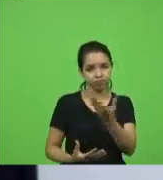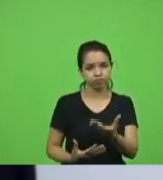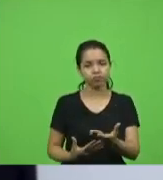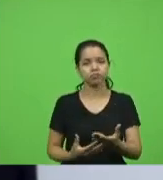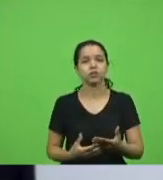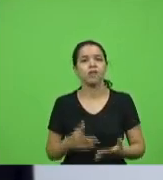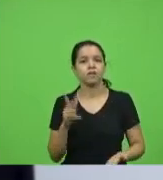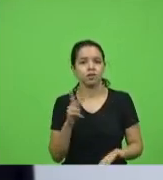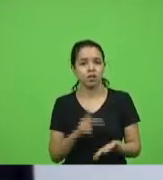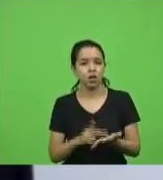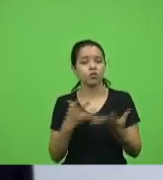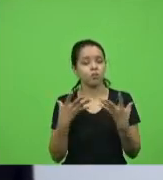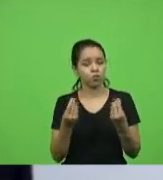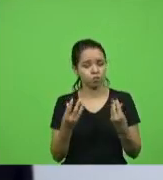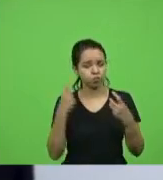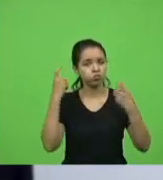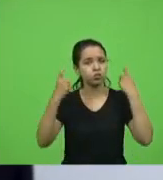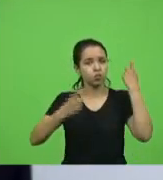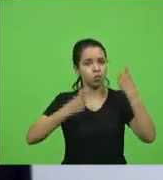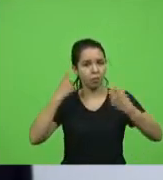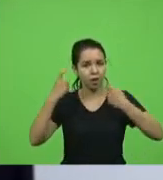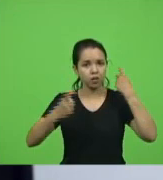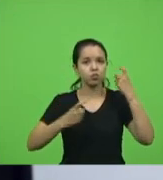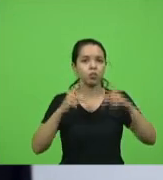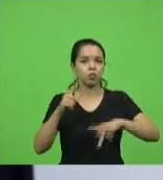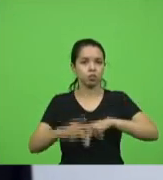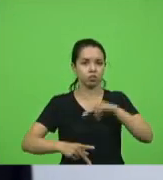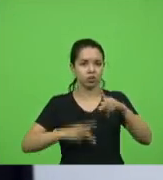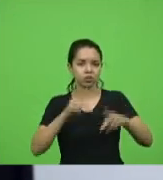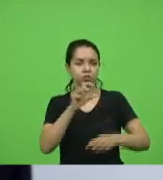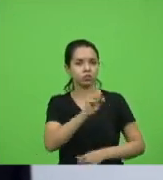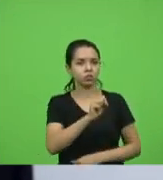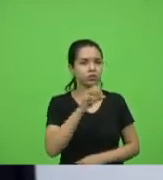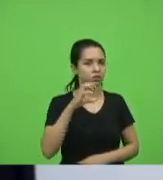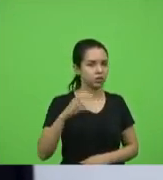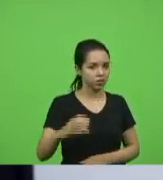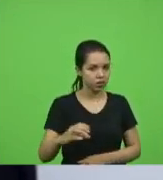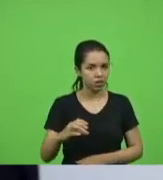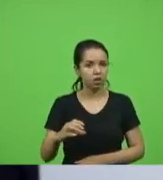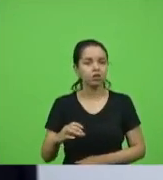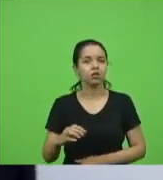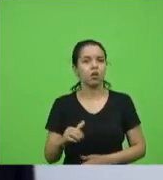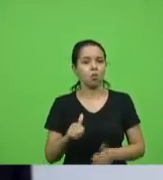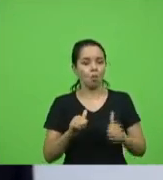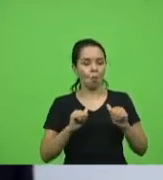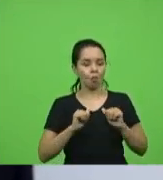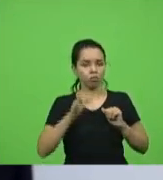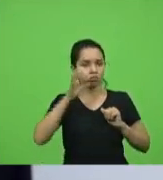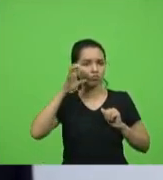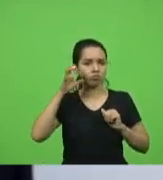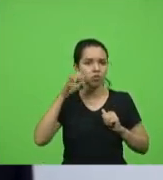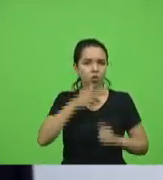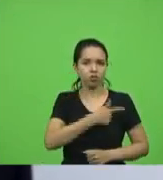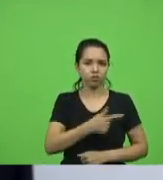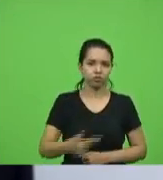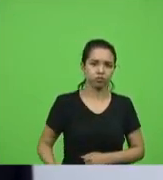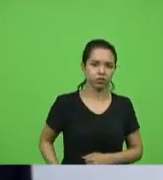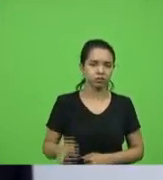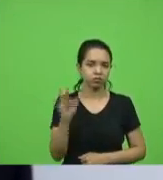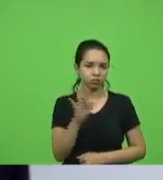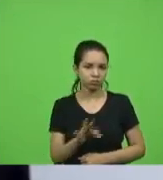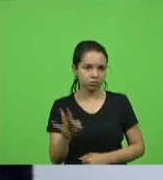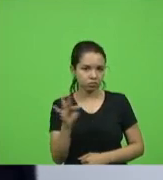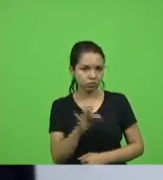muito preocupado com a população catarinense com a omissão do governo federal não adianta